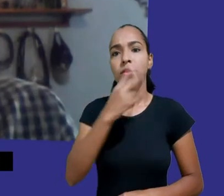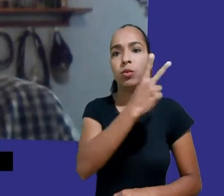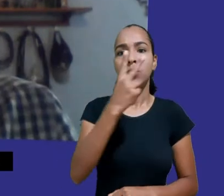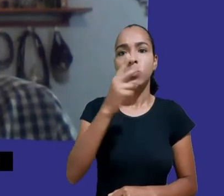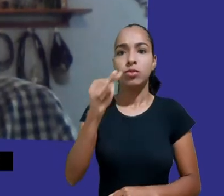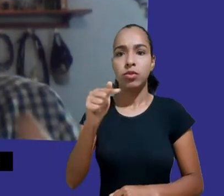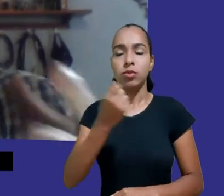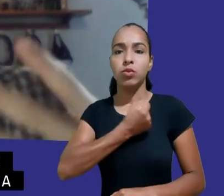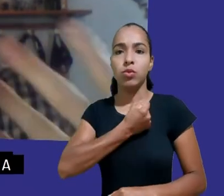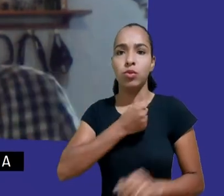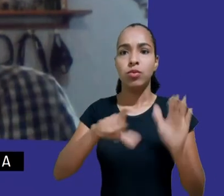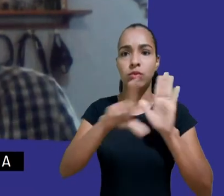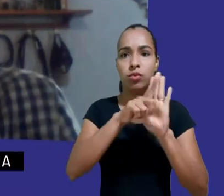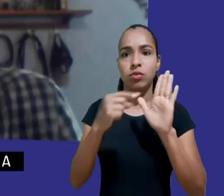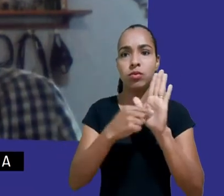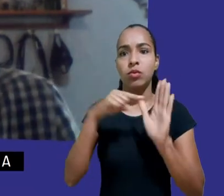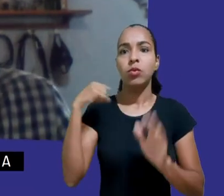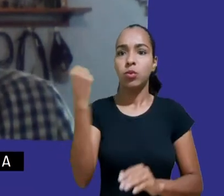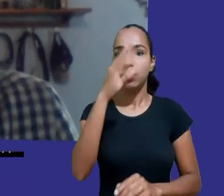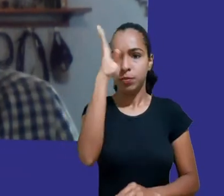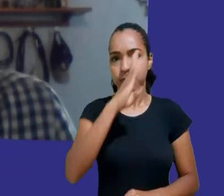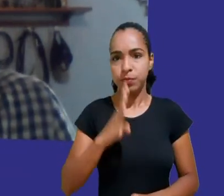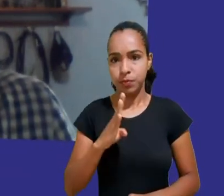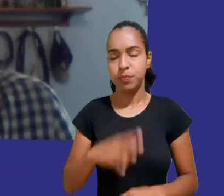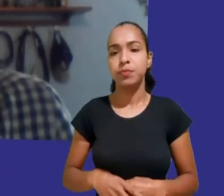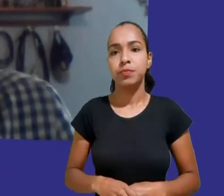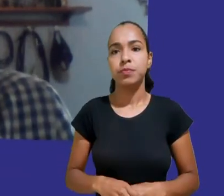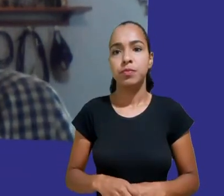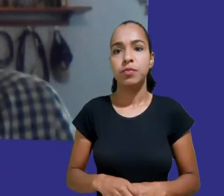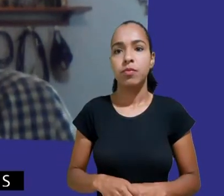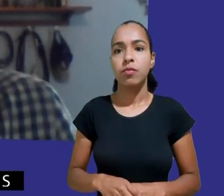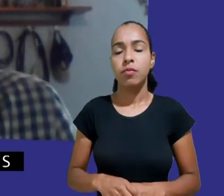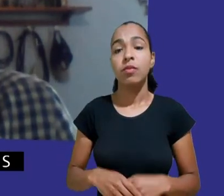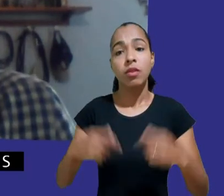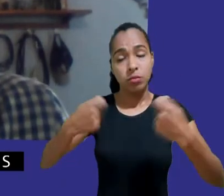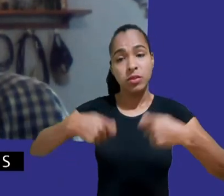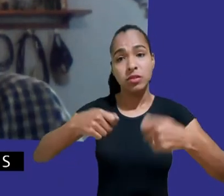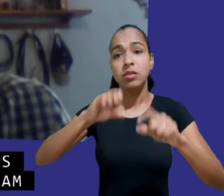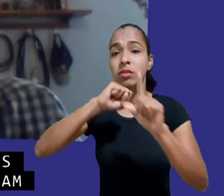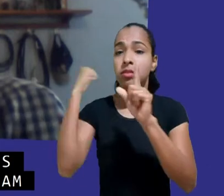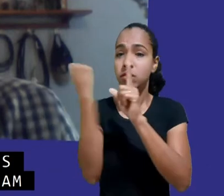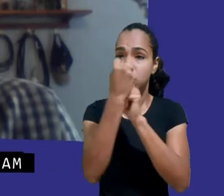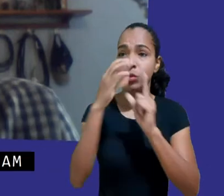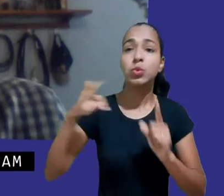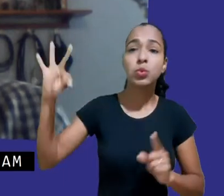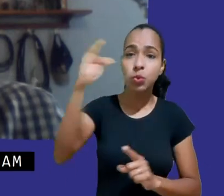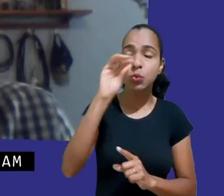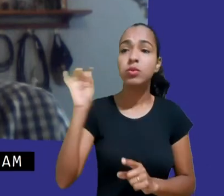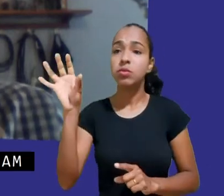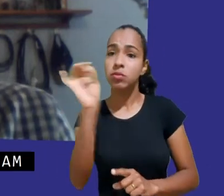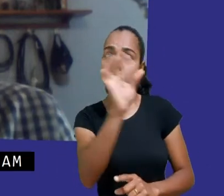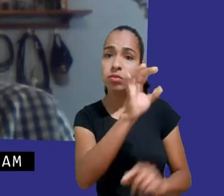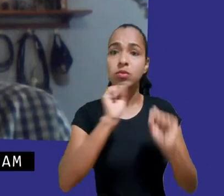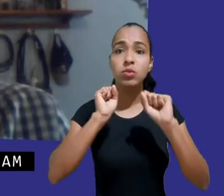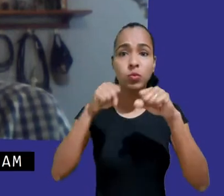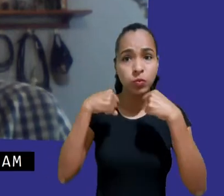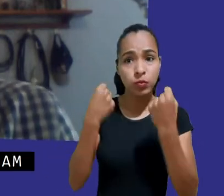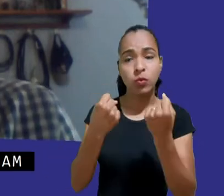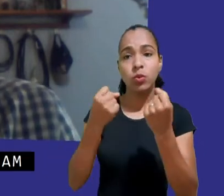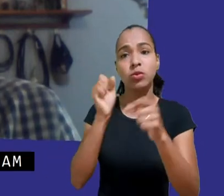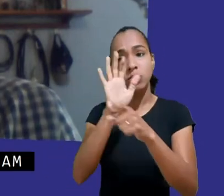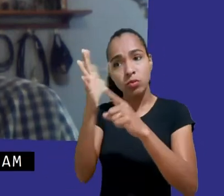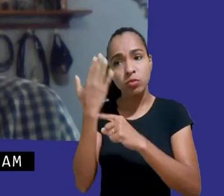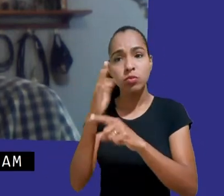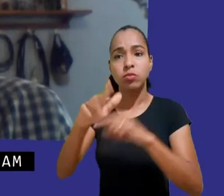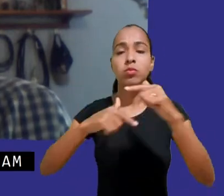como parte da sociedade também precisam assumir o seu papel nessa responsabilidade compartilhada. Para começar os debates de hoje de uma